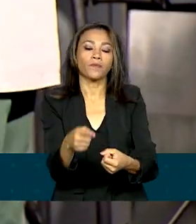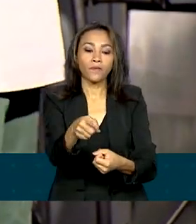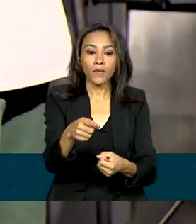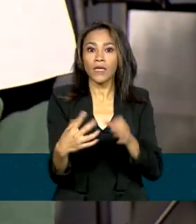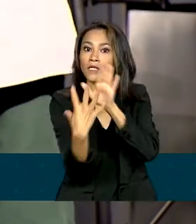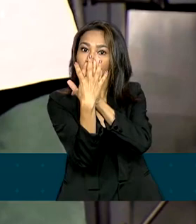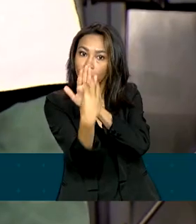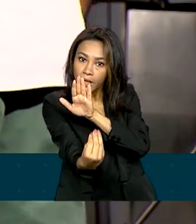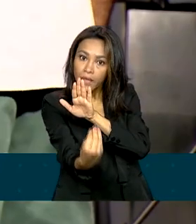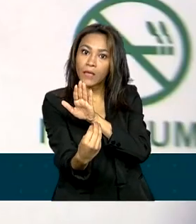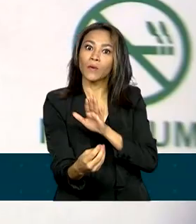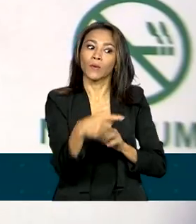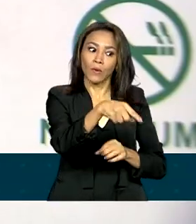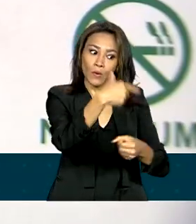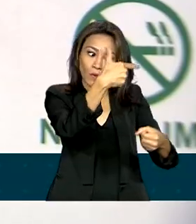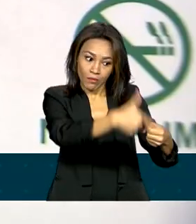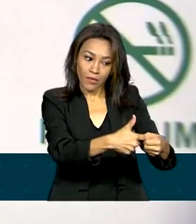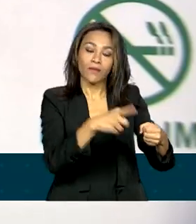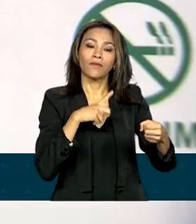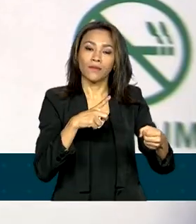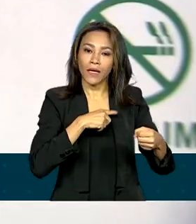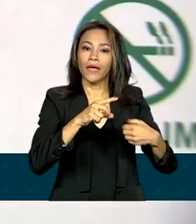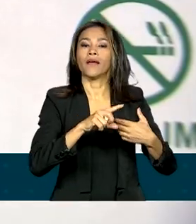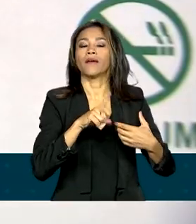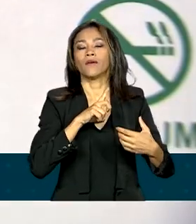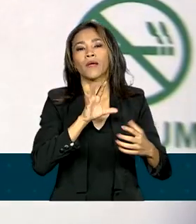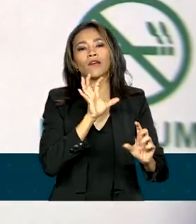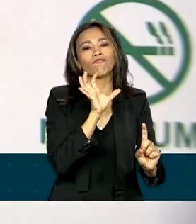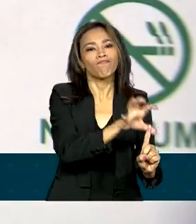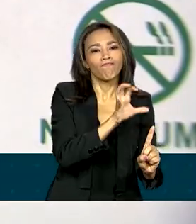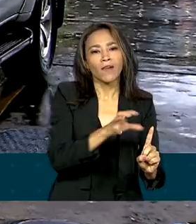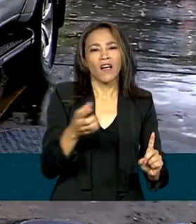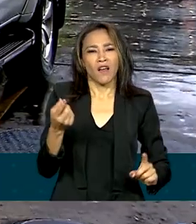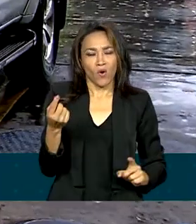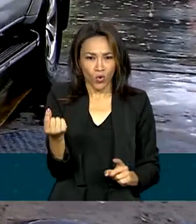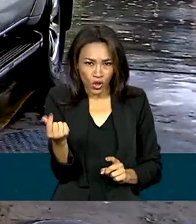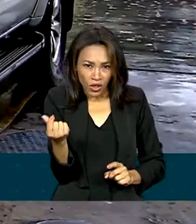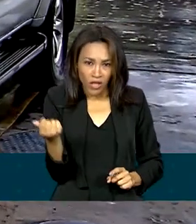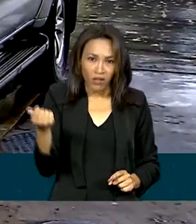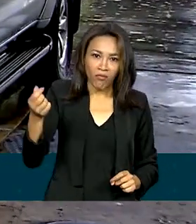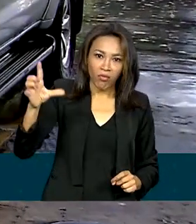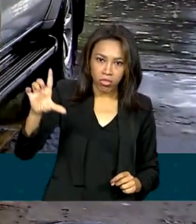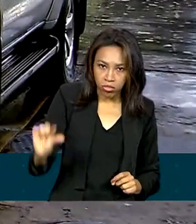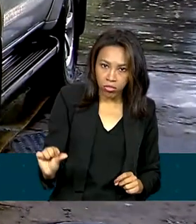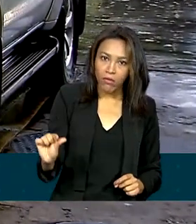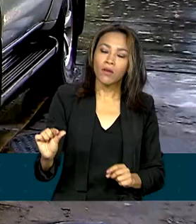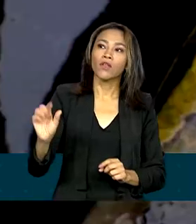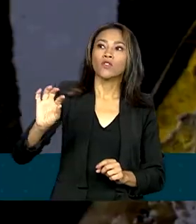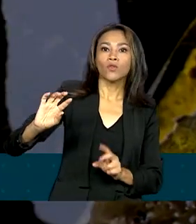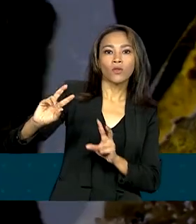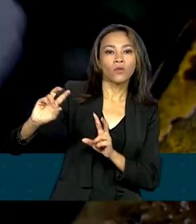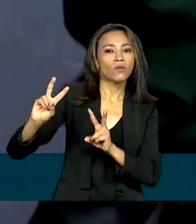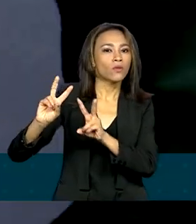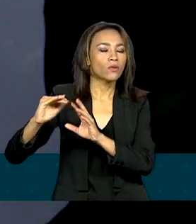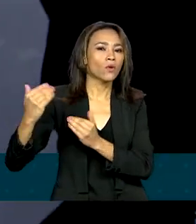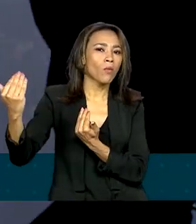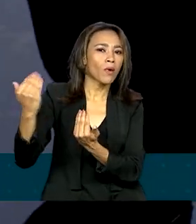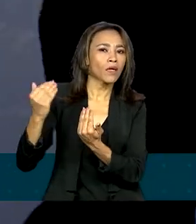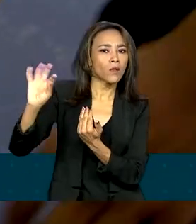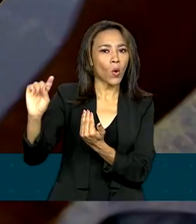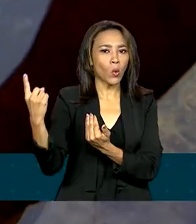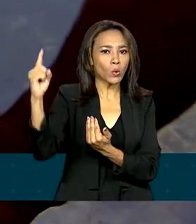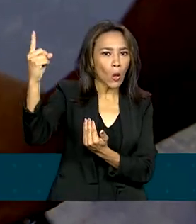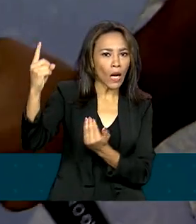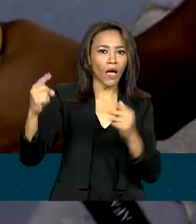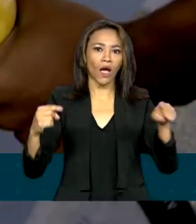o preço do combustível é afetado quando há desvalorização do real em relação ao dólar e quando há mudanças no preço